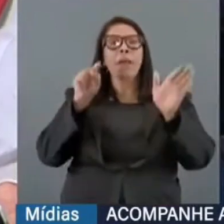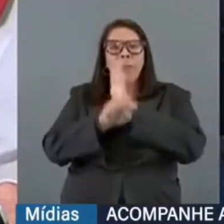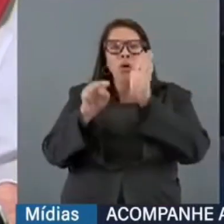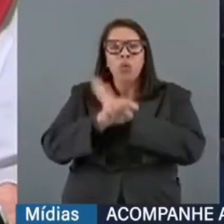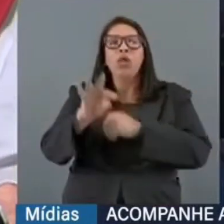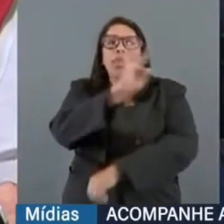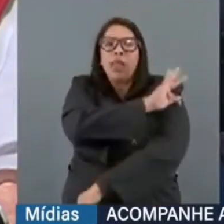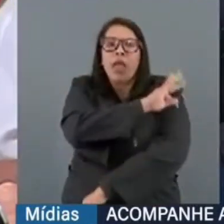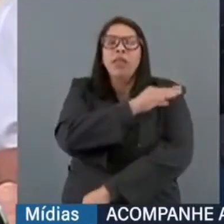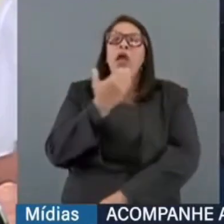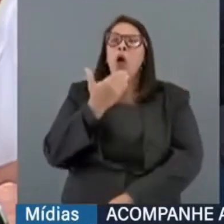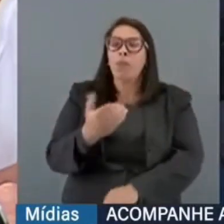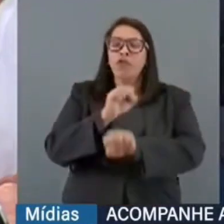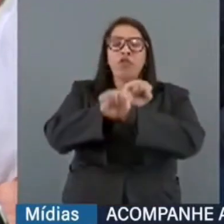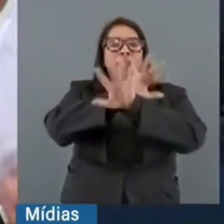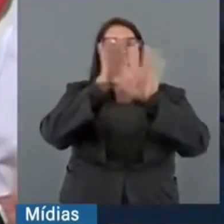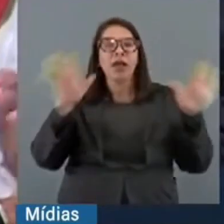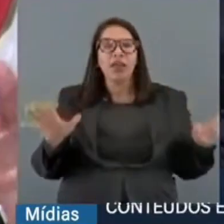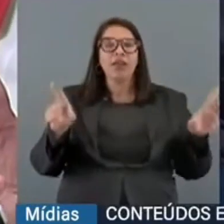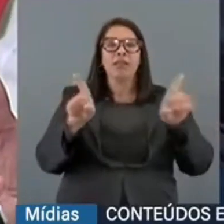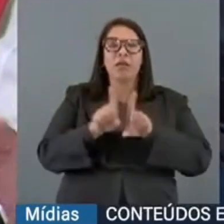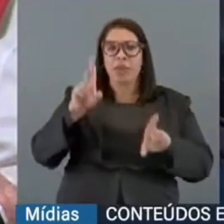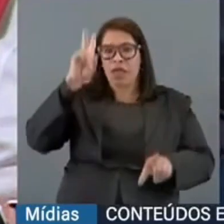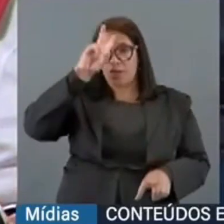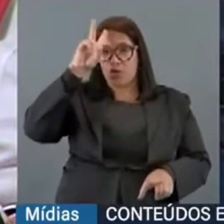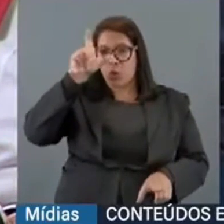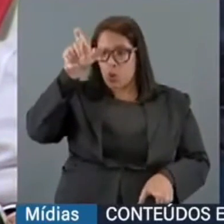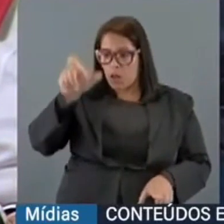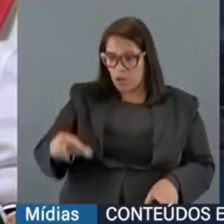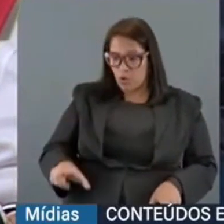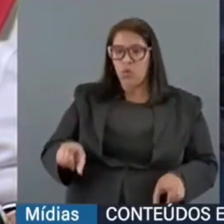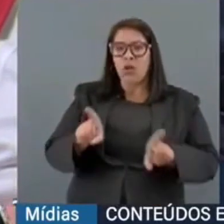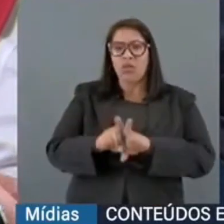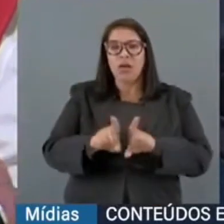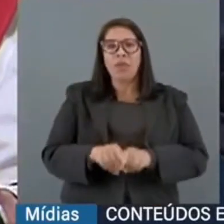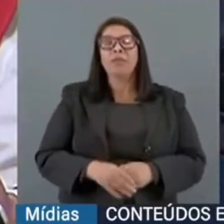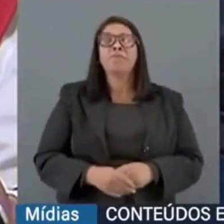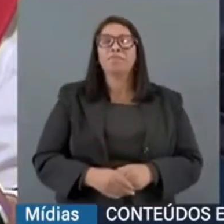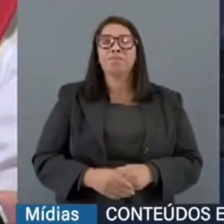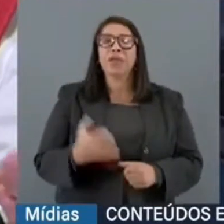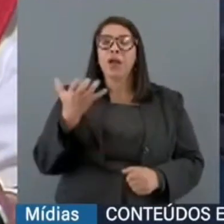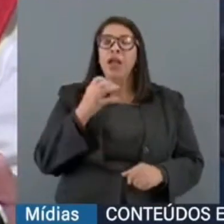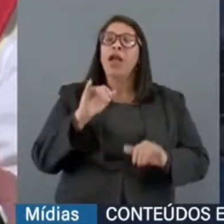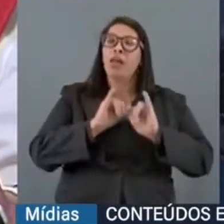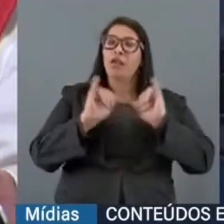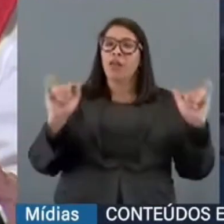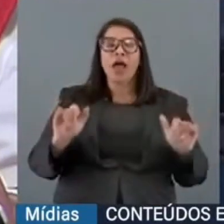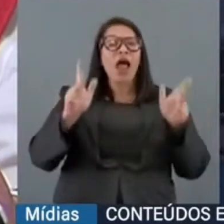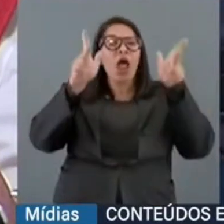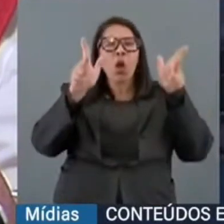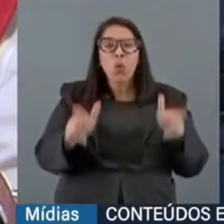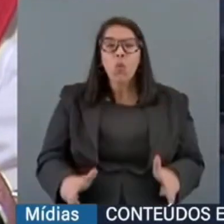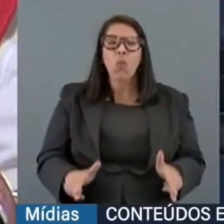e alguns esclarecimentos sobre o histórico de Vossa Excelência, mas quero dizer aqui que faria da mesma